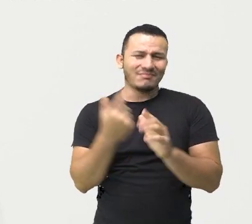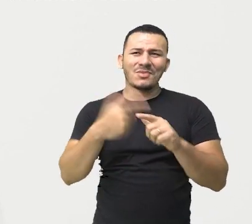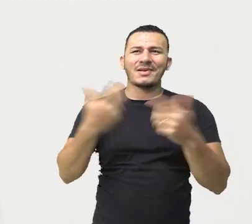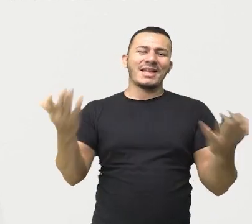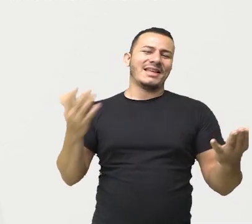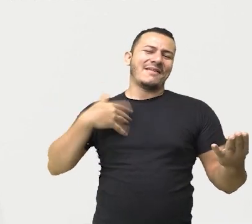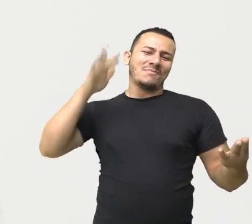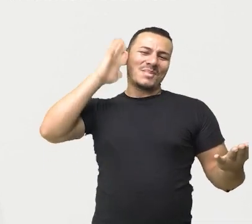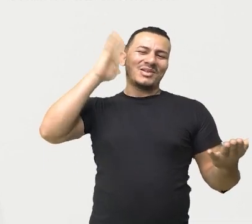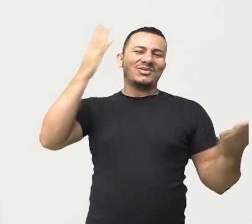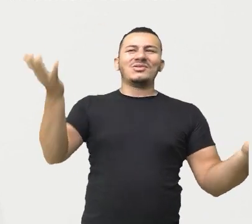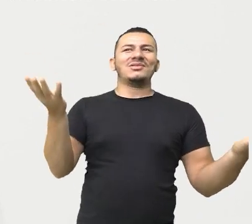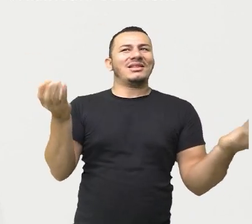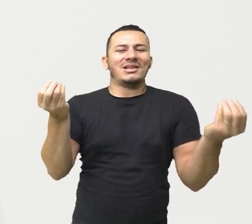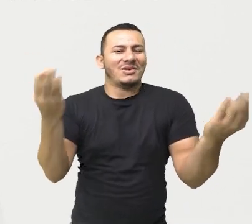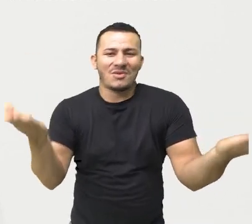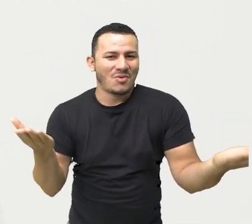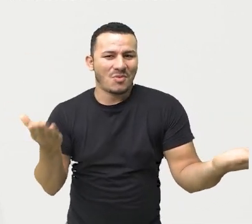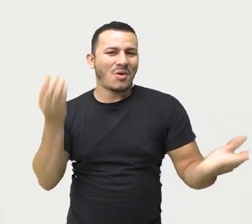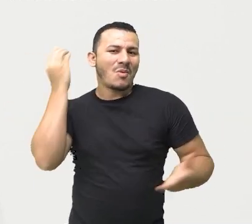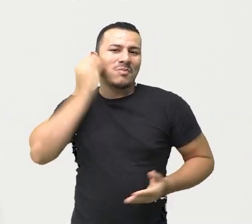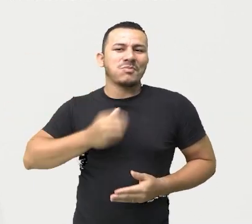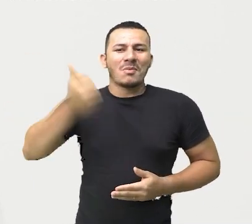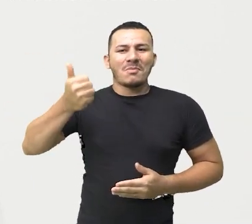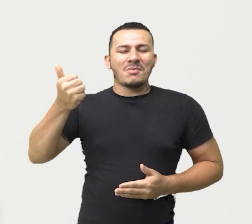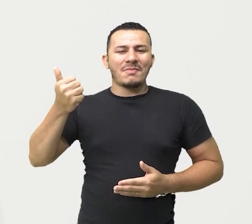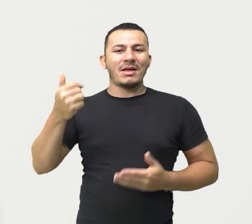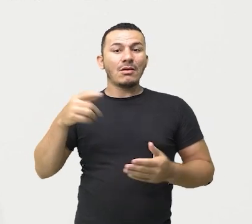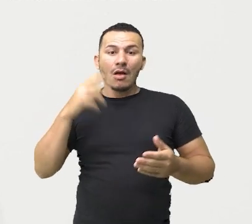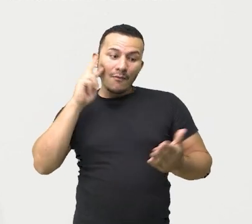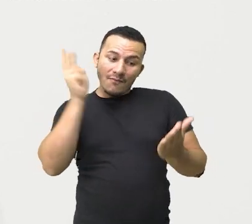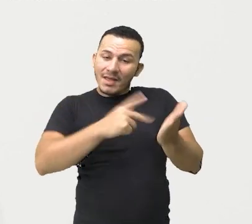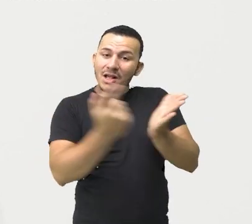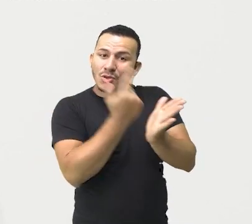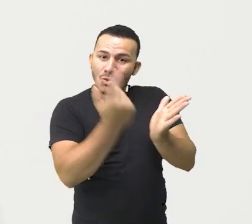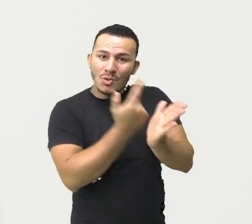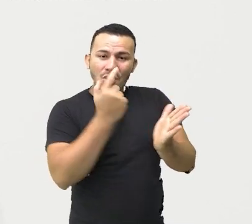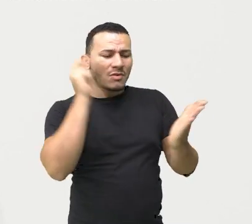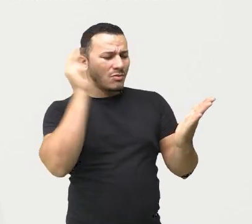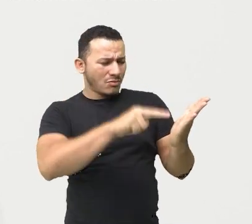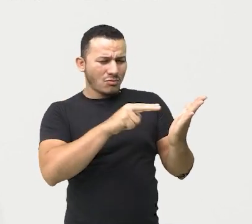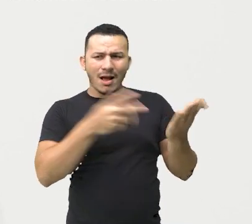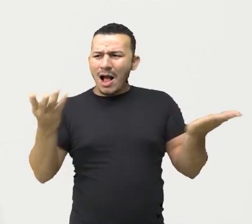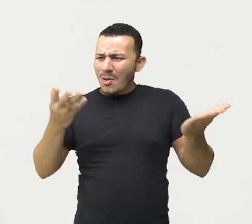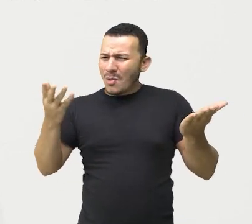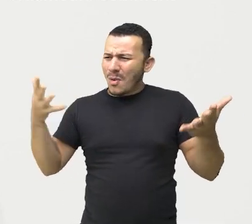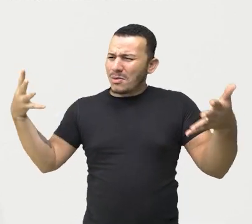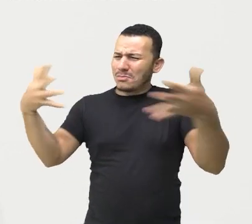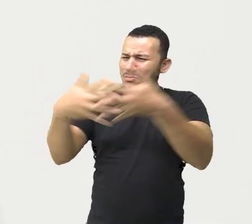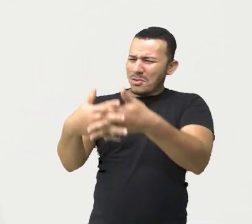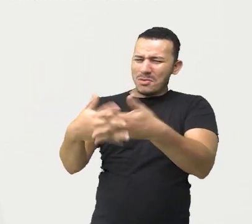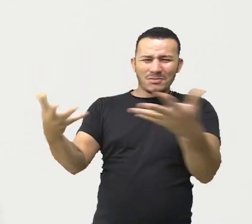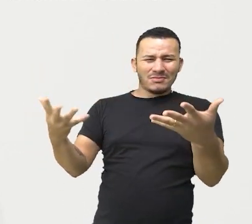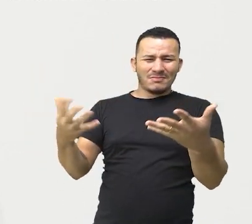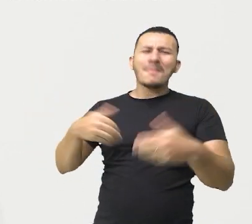gente, imagina a situação, né? Está escrito lá no livro e você se deparar com essa informação. Fica muito mais bonito omitir